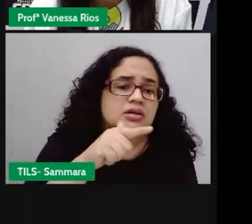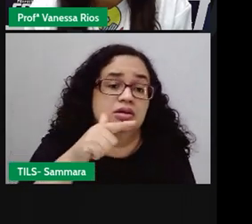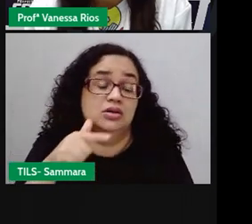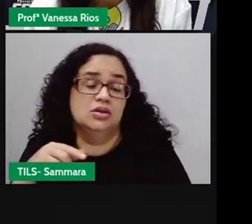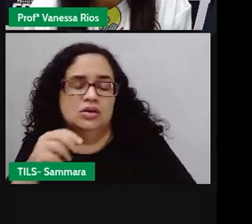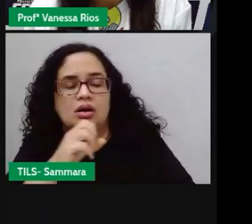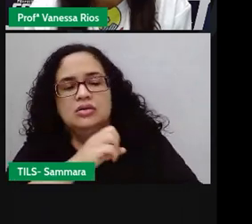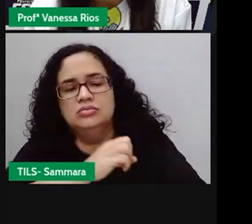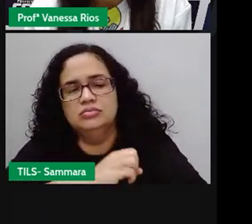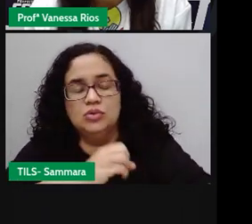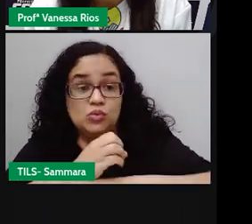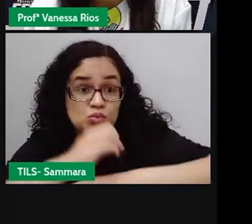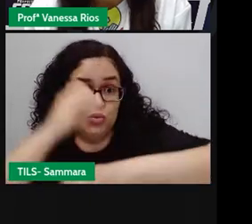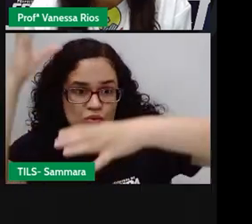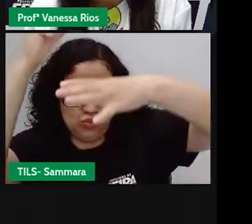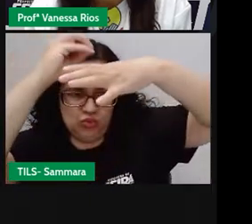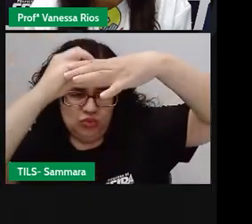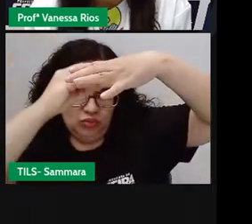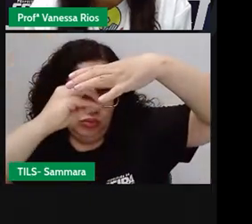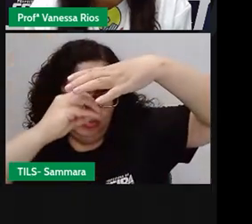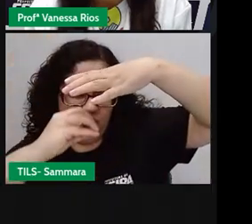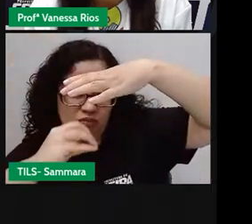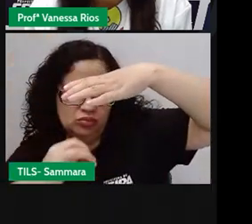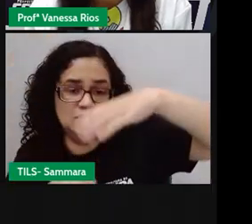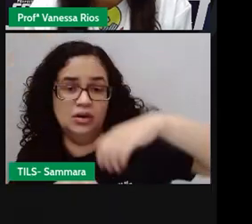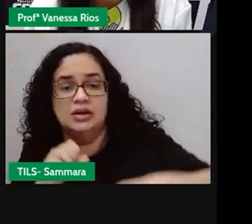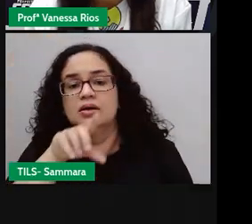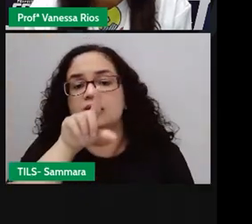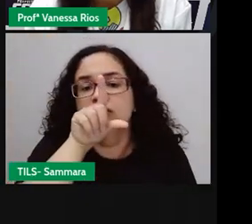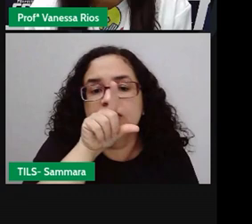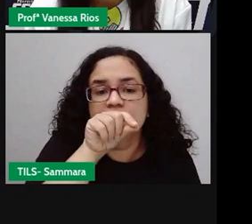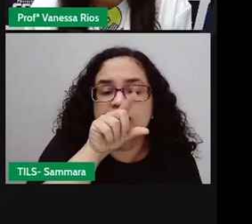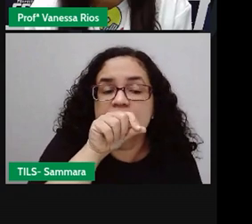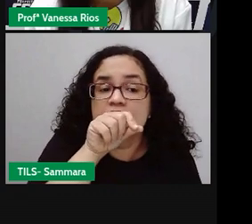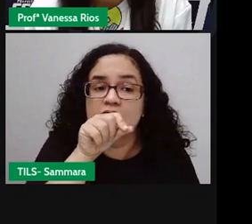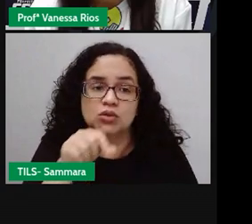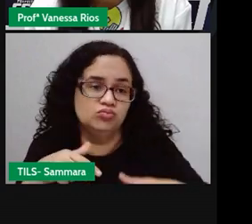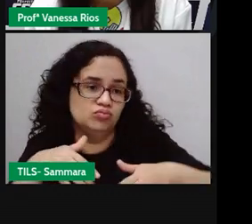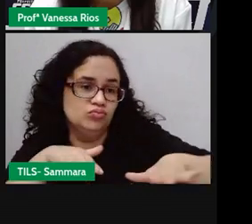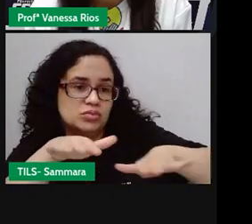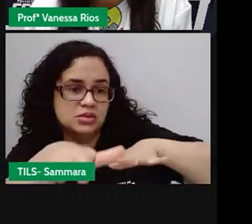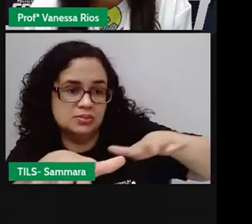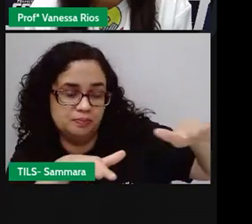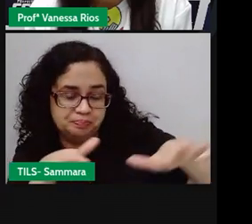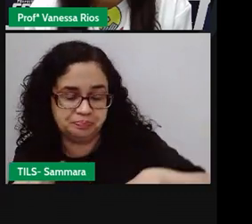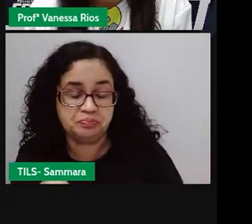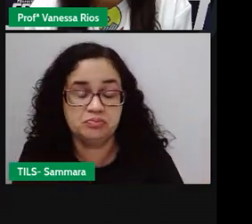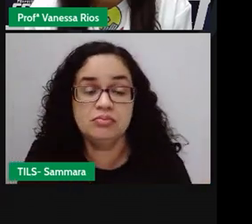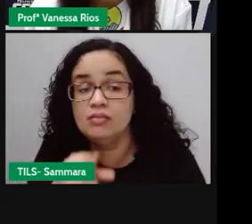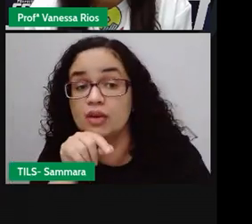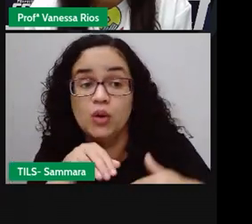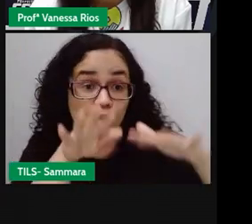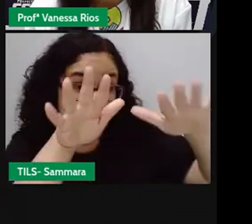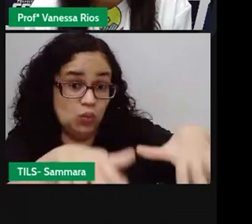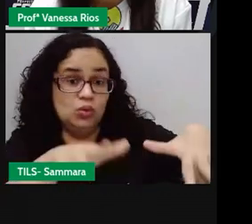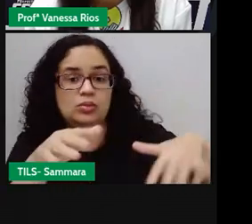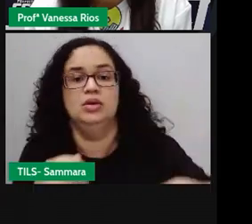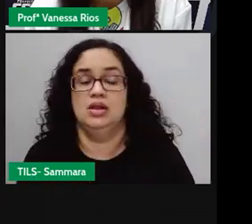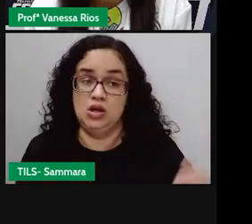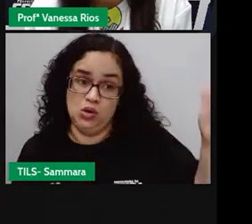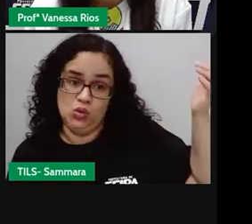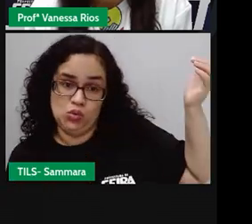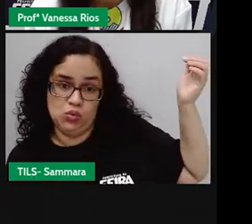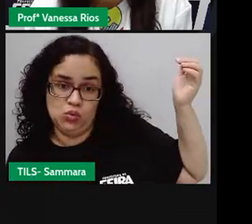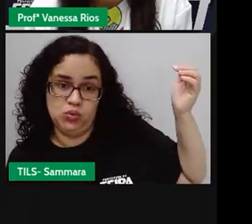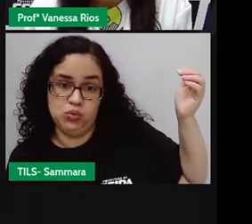mestre sapo foi se esgueirando e correu para onde o urubu havia se hospedado. Procurou a viola, acomodou